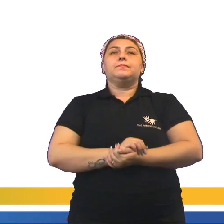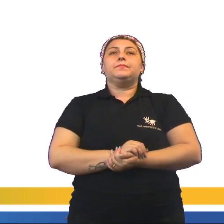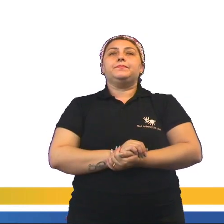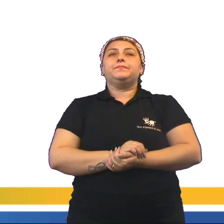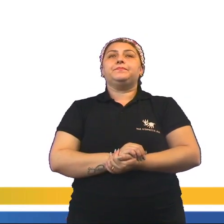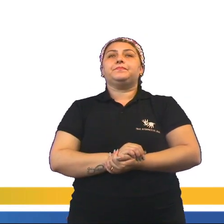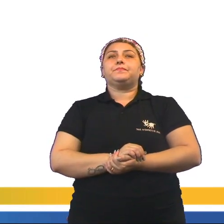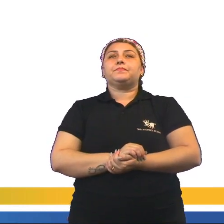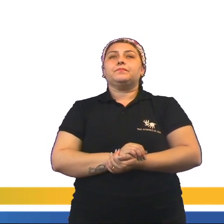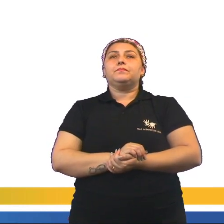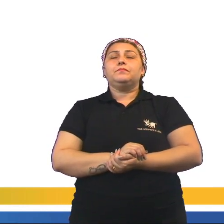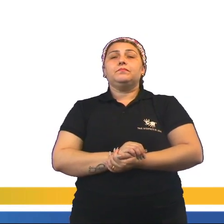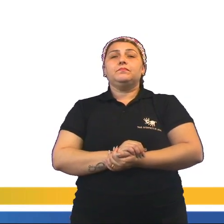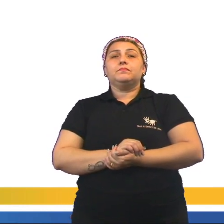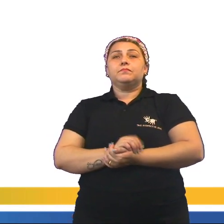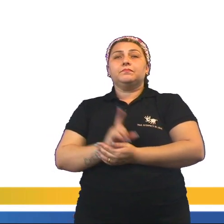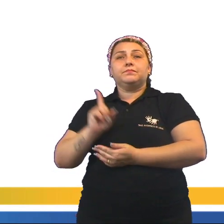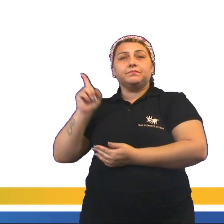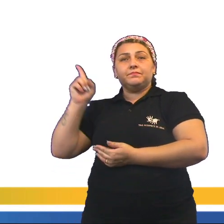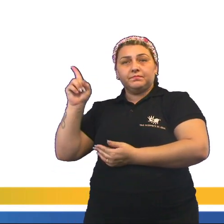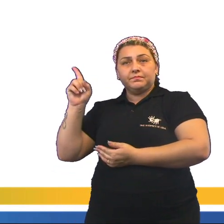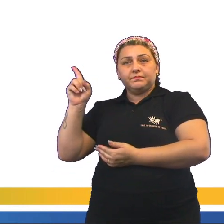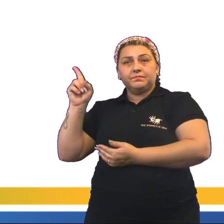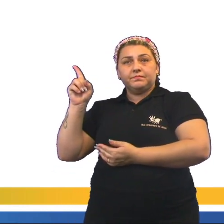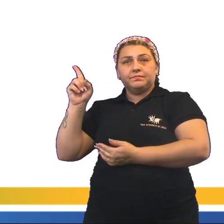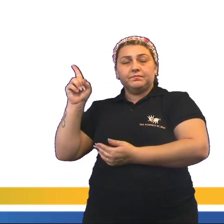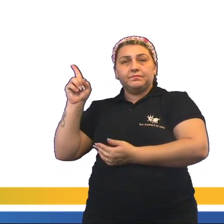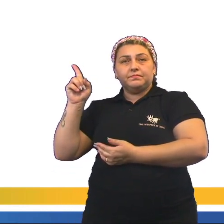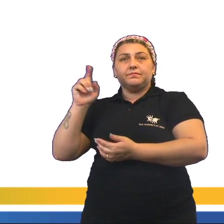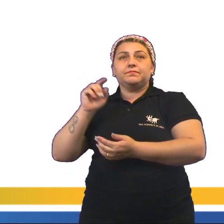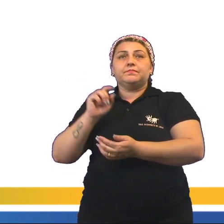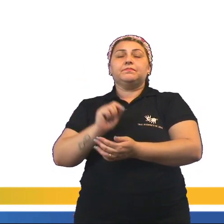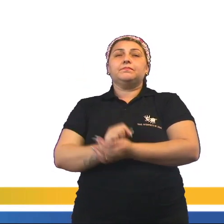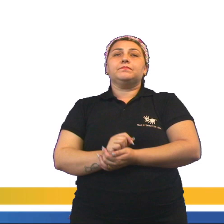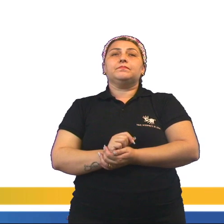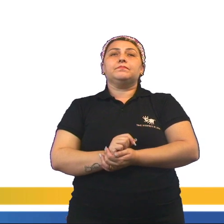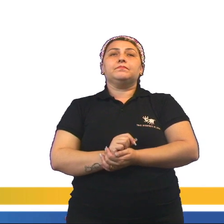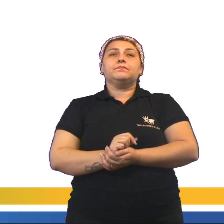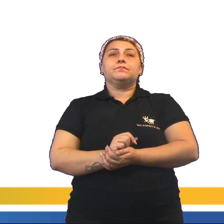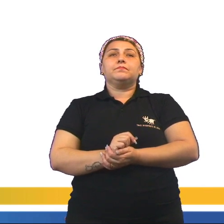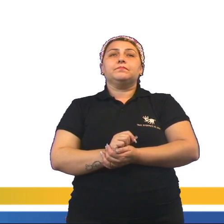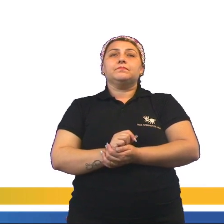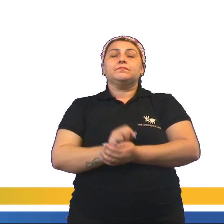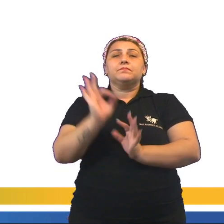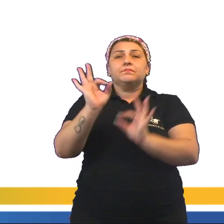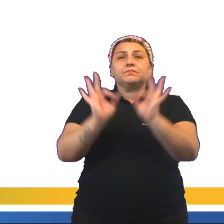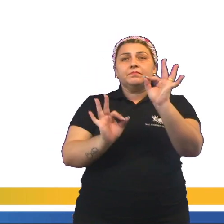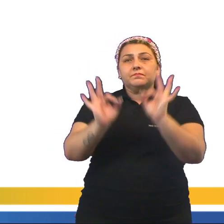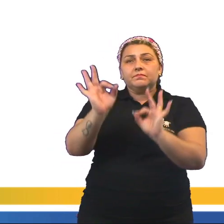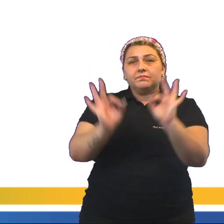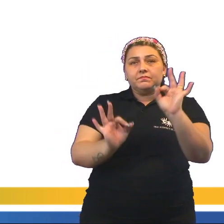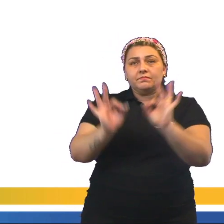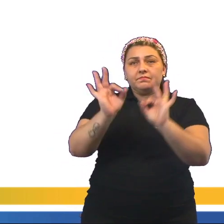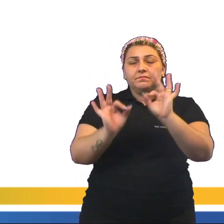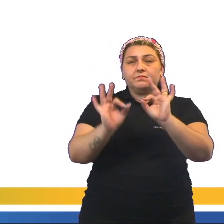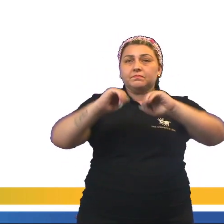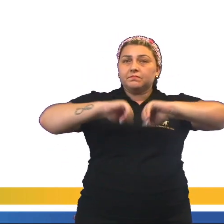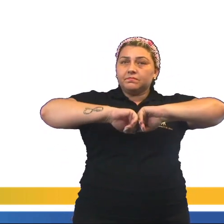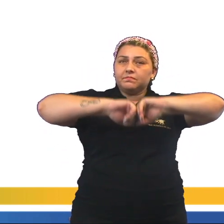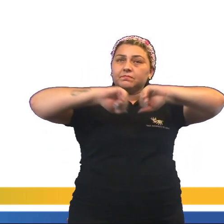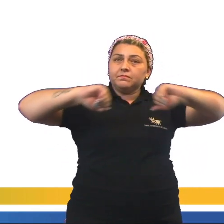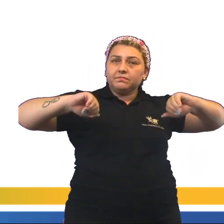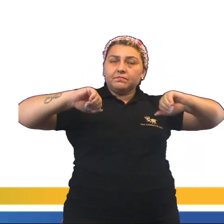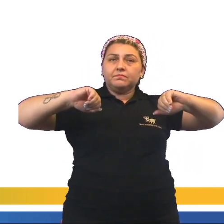atenção. Vocês estão visualizando em tela uma espécie de organograma, uma espécie de divisão.